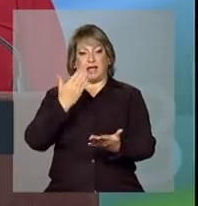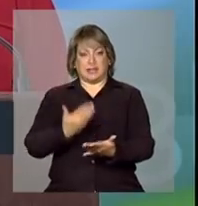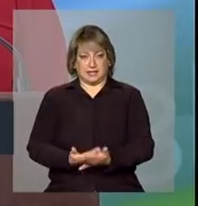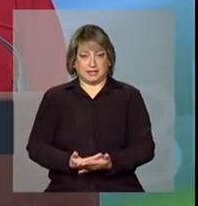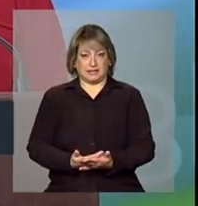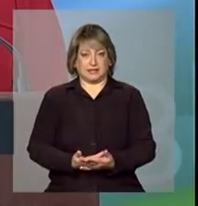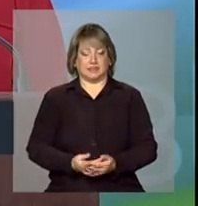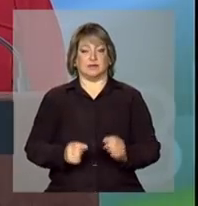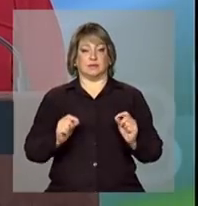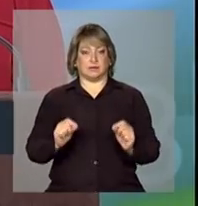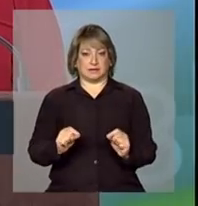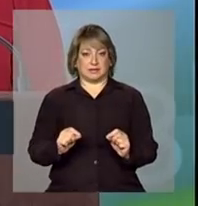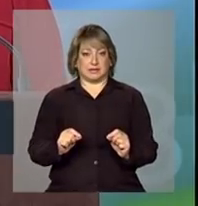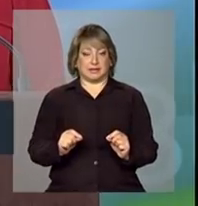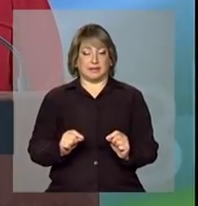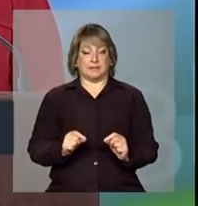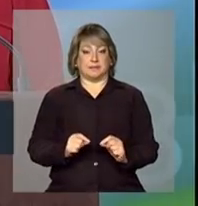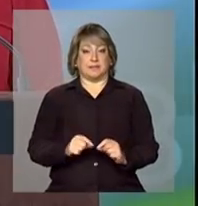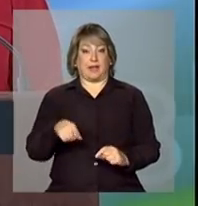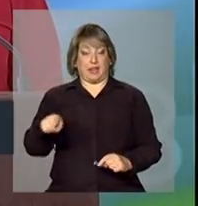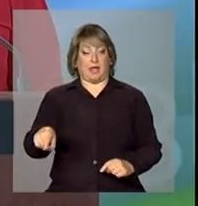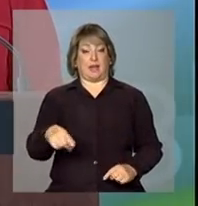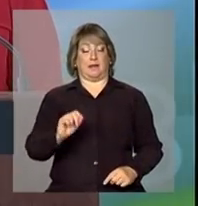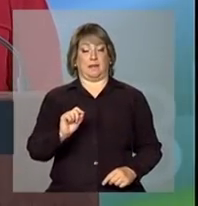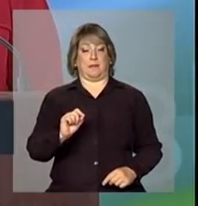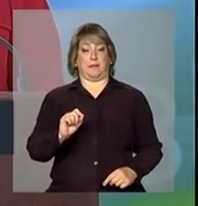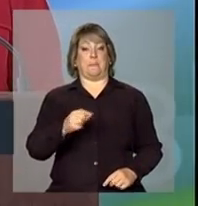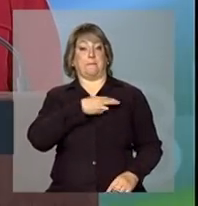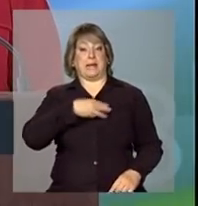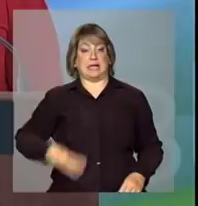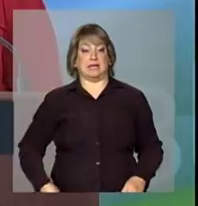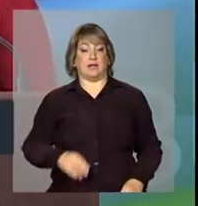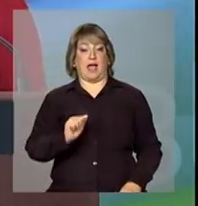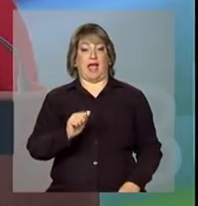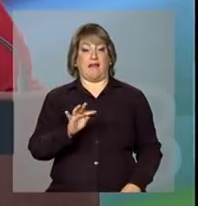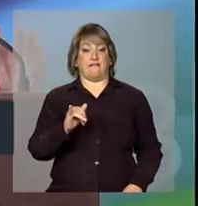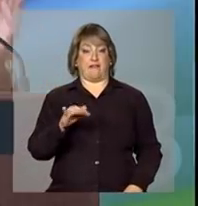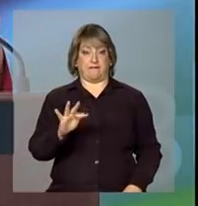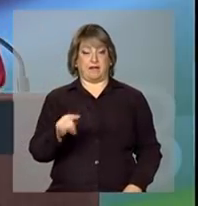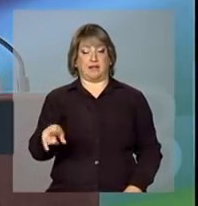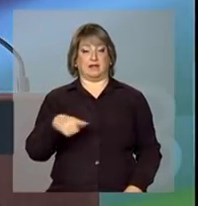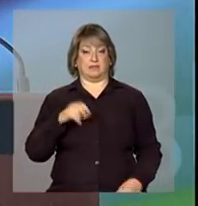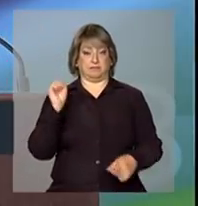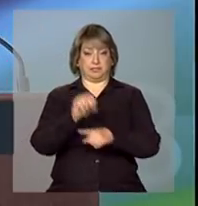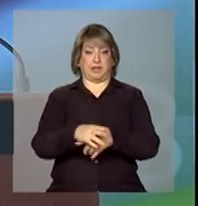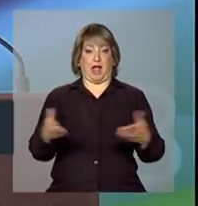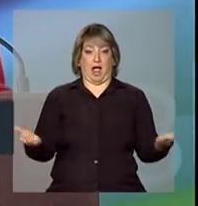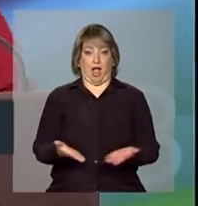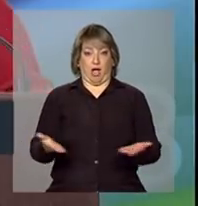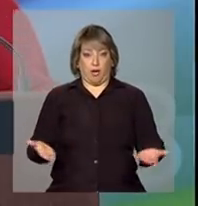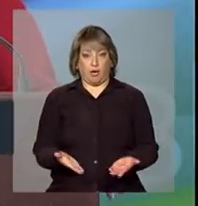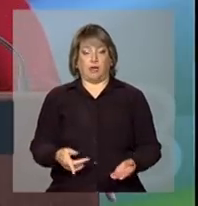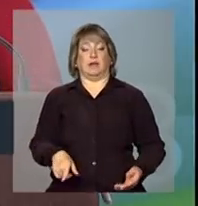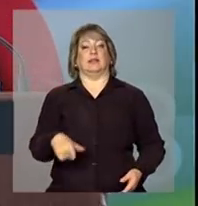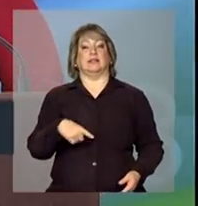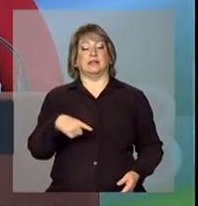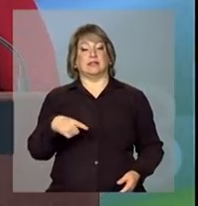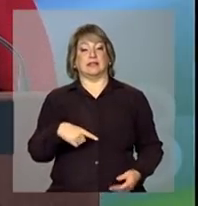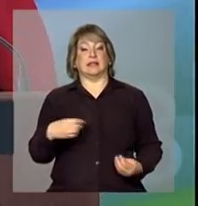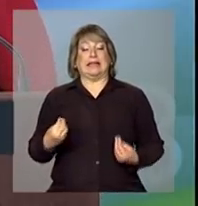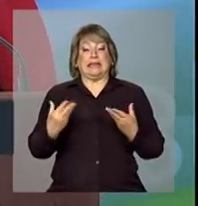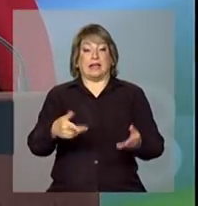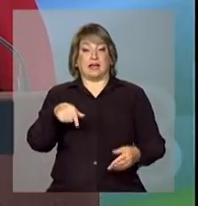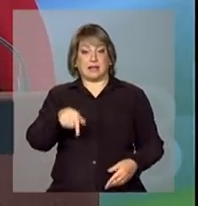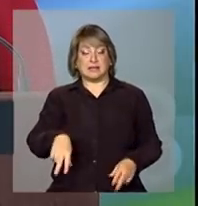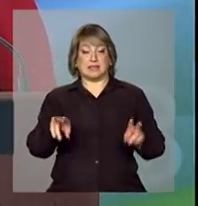que a posse do ministro Guilherme Afif Domingos traz para essa questão da microempresa